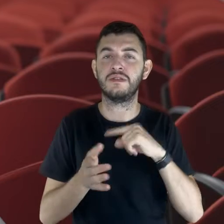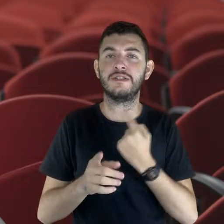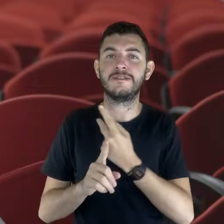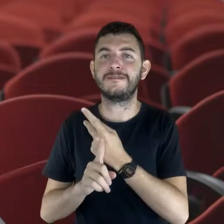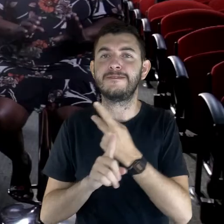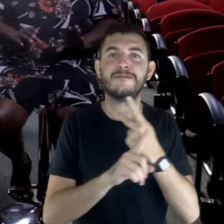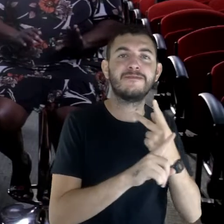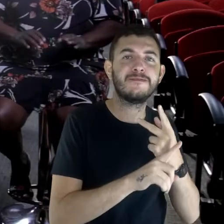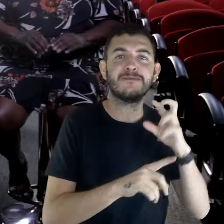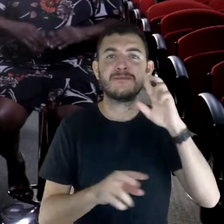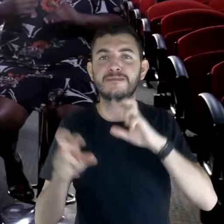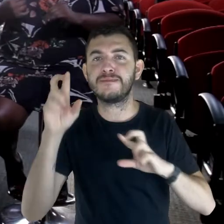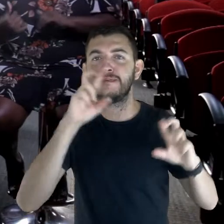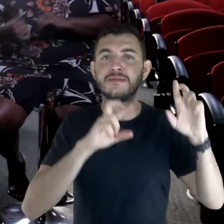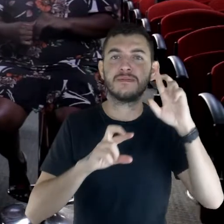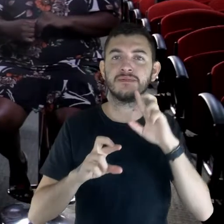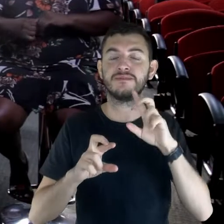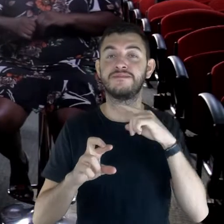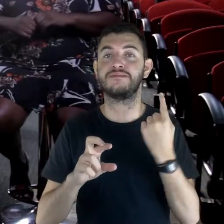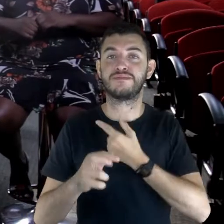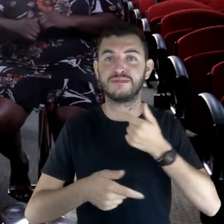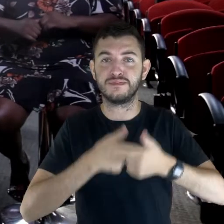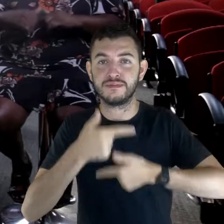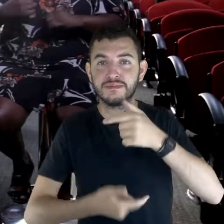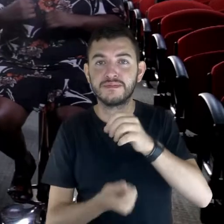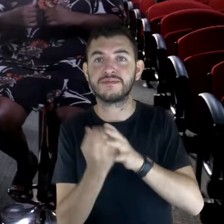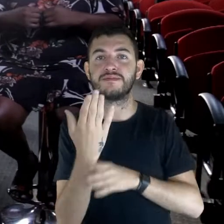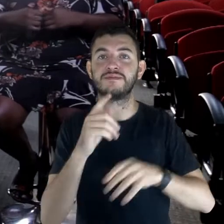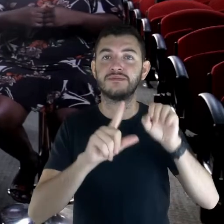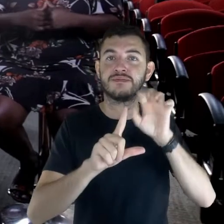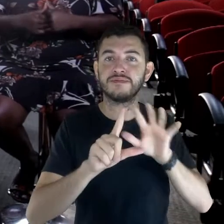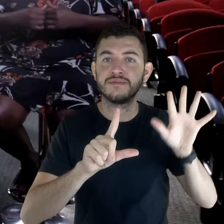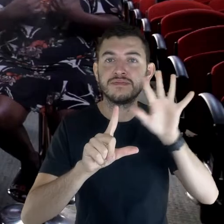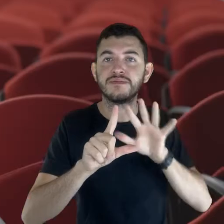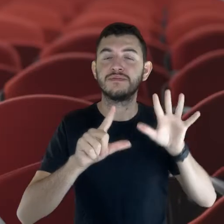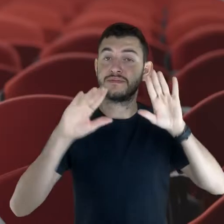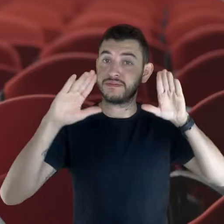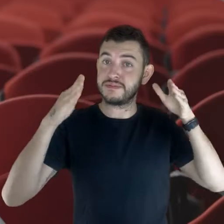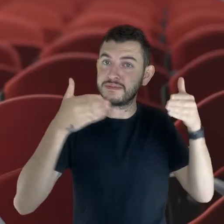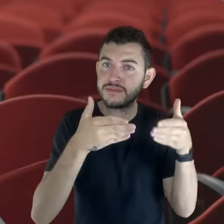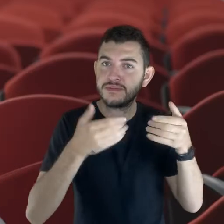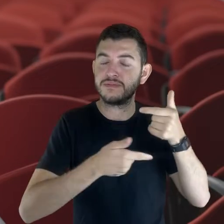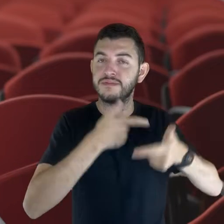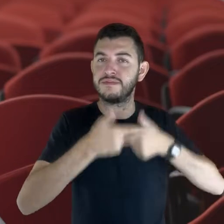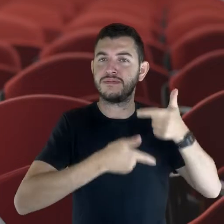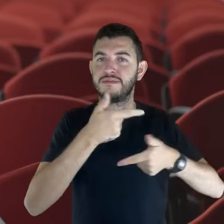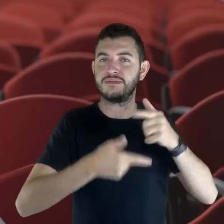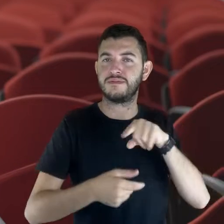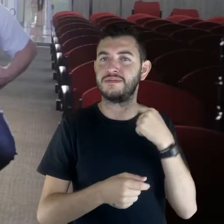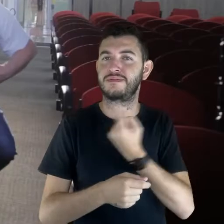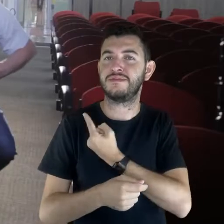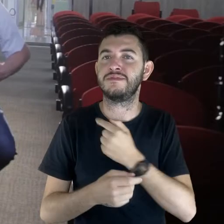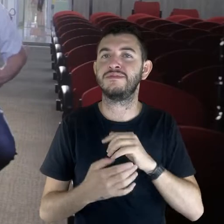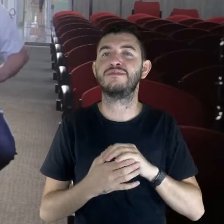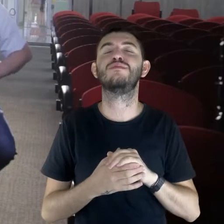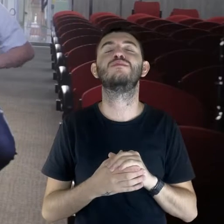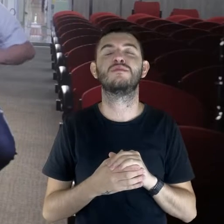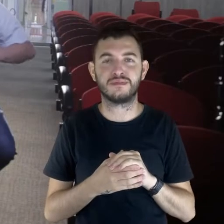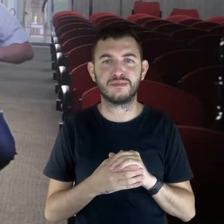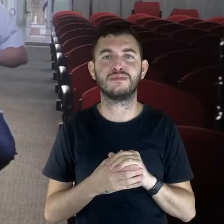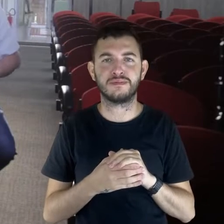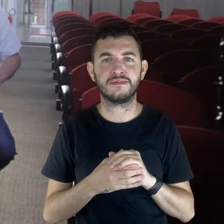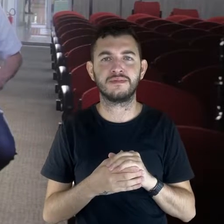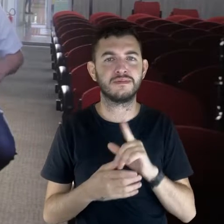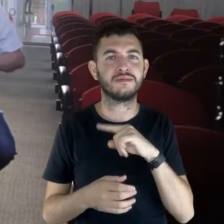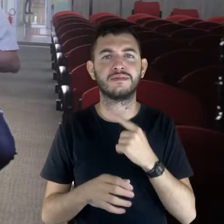Então, a gente precisava de algo específico e foi isso que a nossa informática aqui do Simpli fez. Foi uma plataforma específica para nós. Realizamos